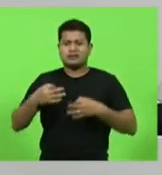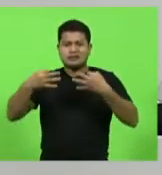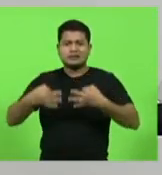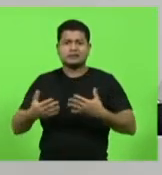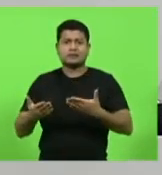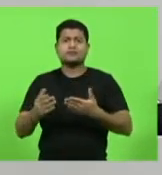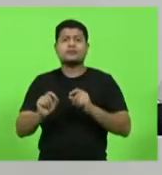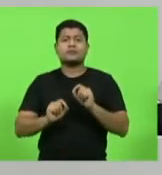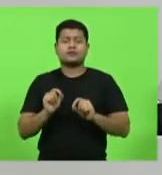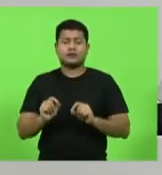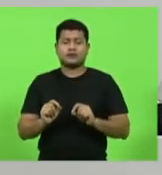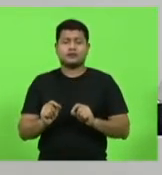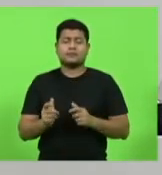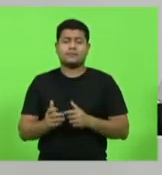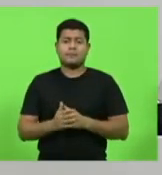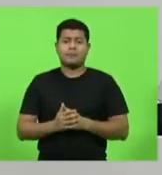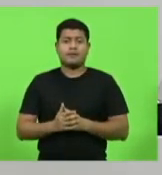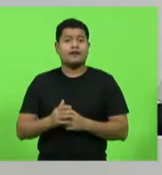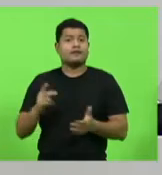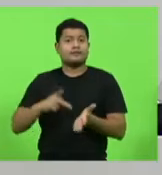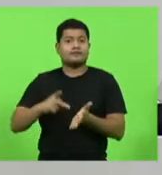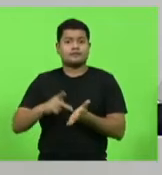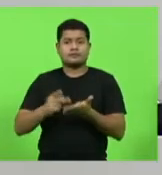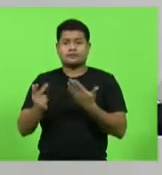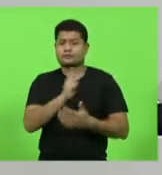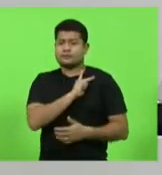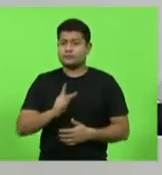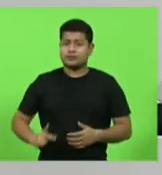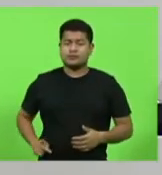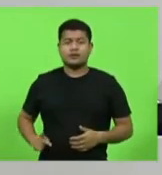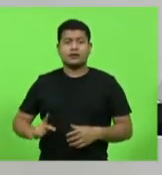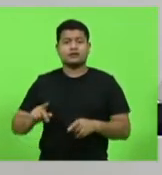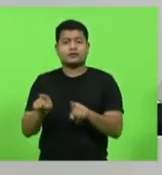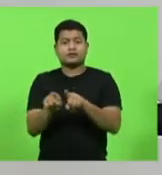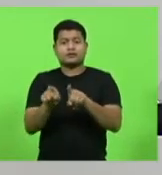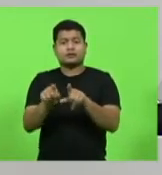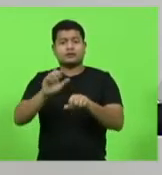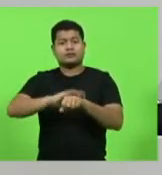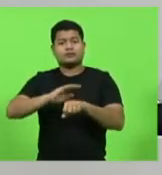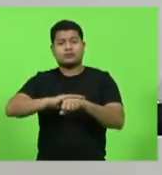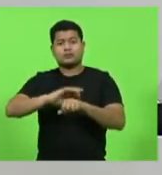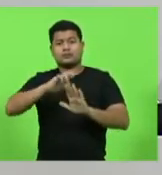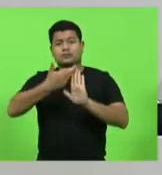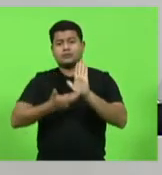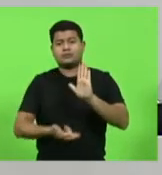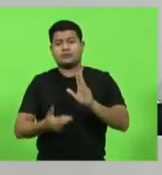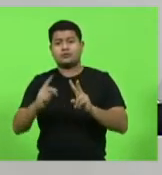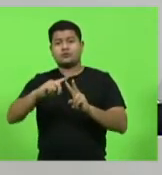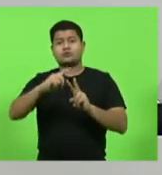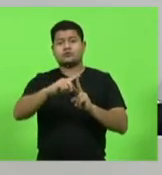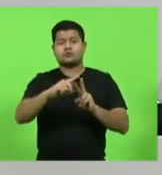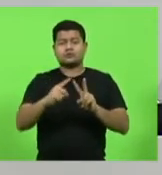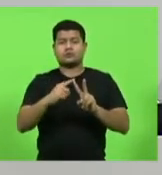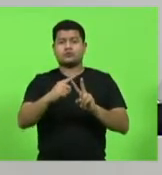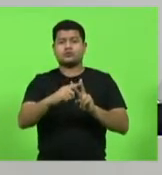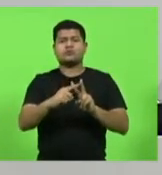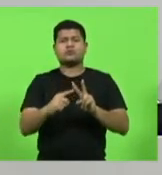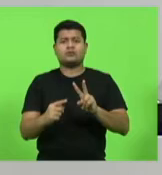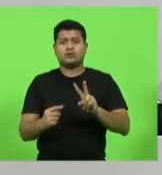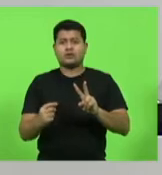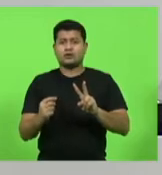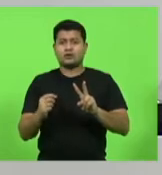Seria realmente que o presidente e o relator, duas pessoas que são conhecidas pela sua vasta